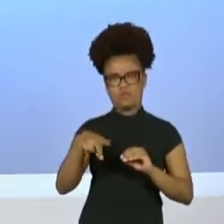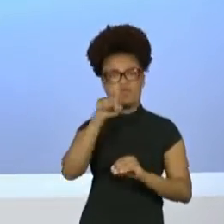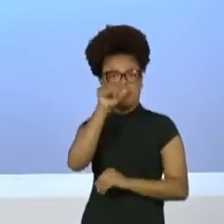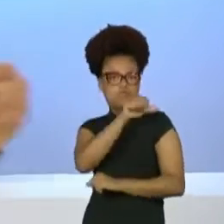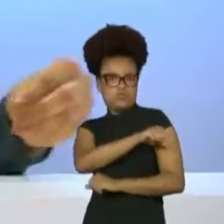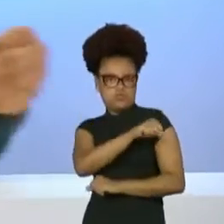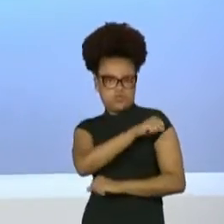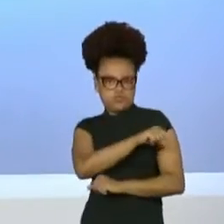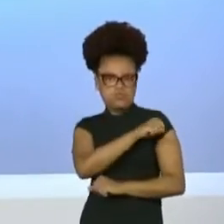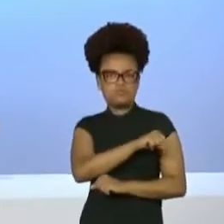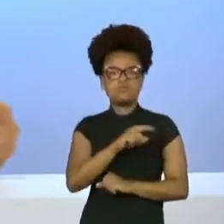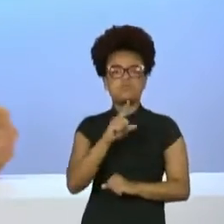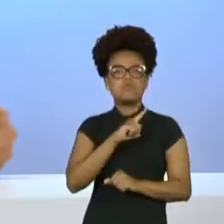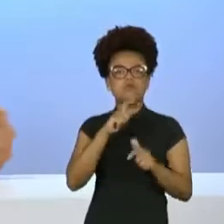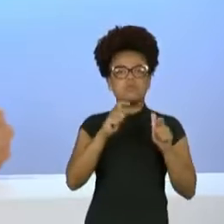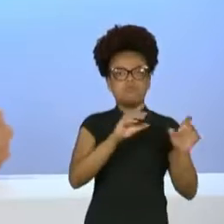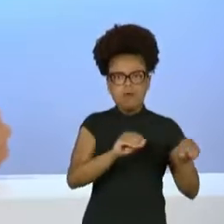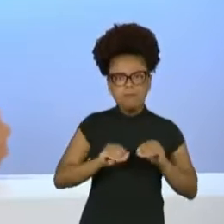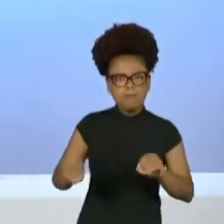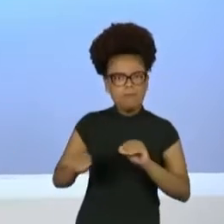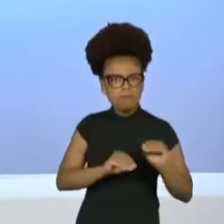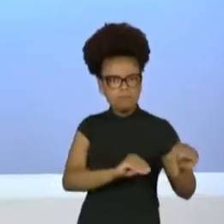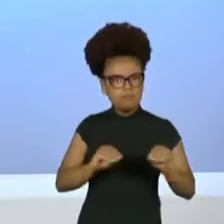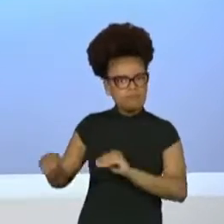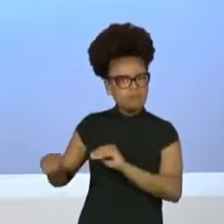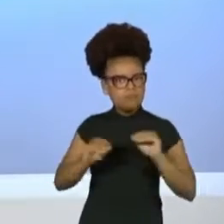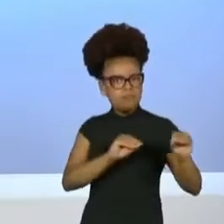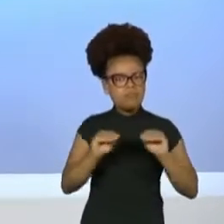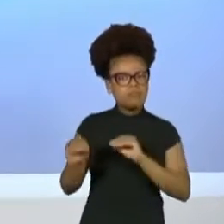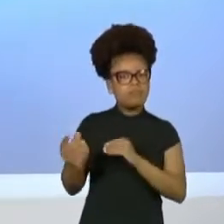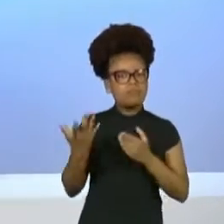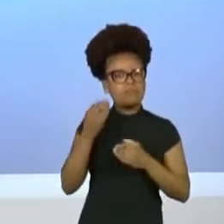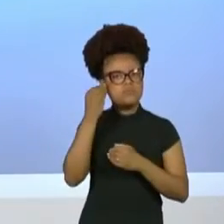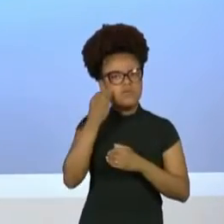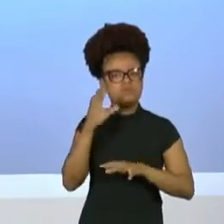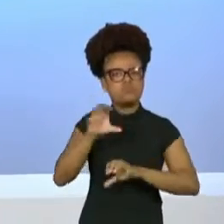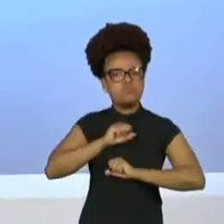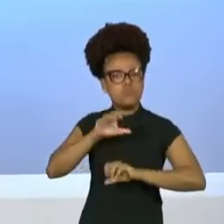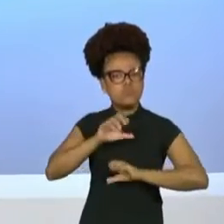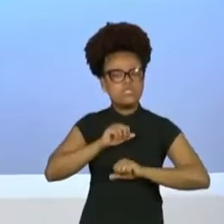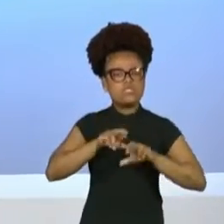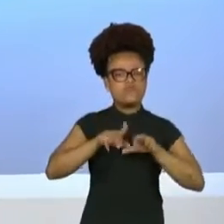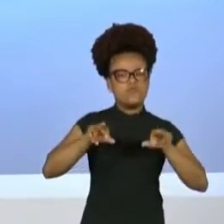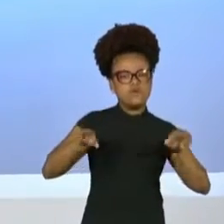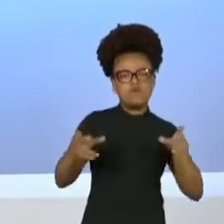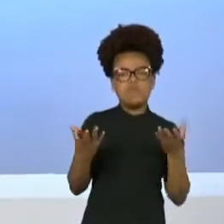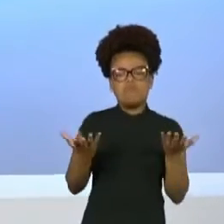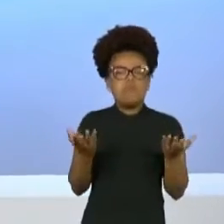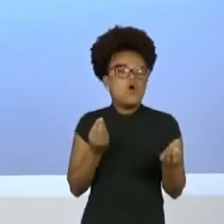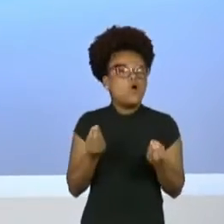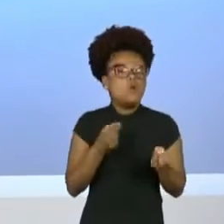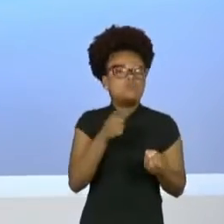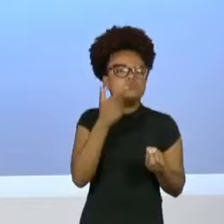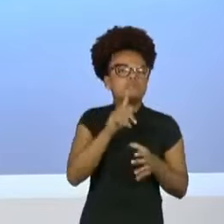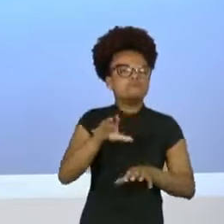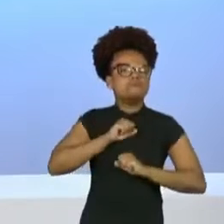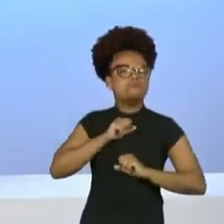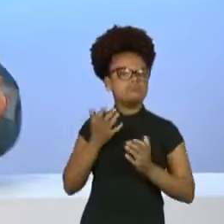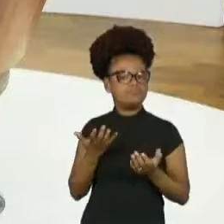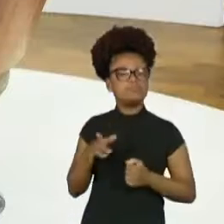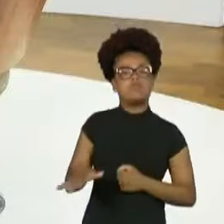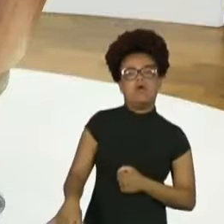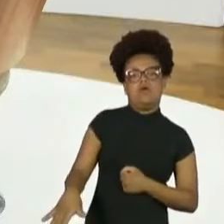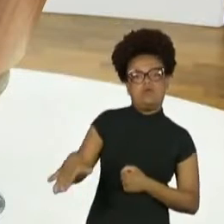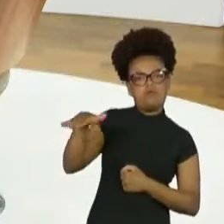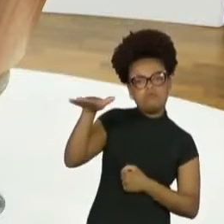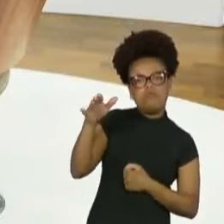econômicas diferentes, como é que toda essa diversidade construiu a Zezé Mota? A